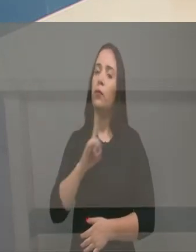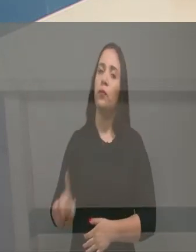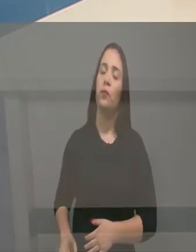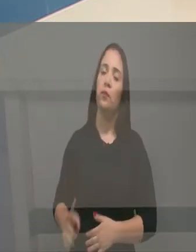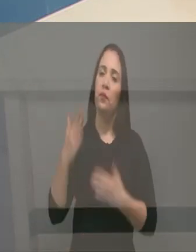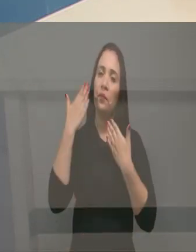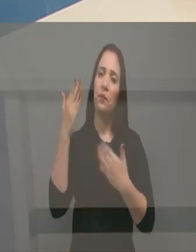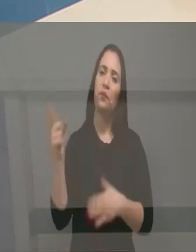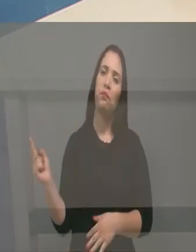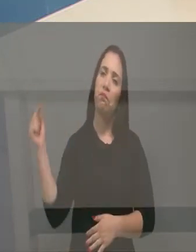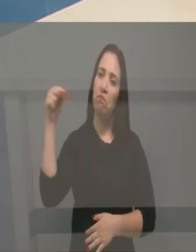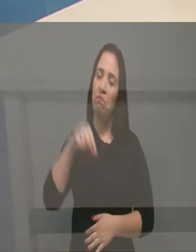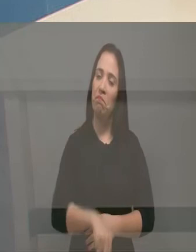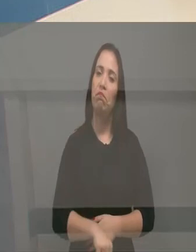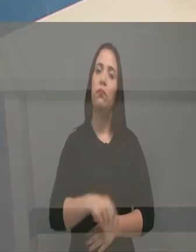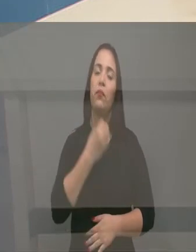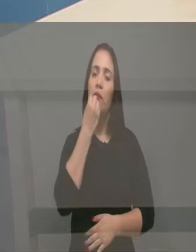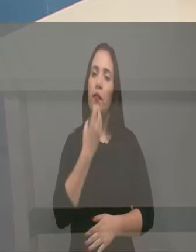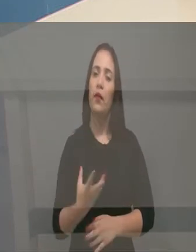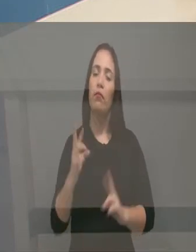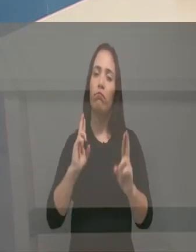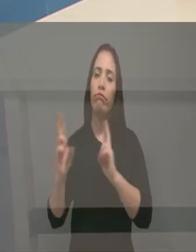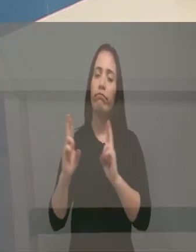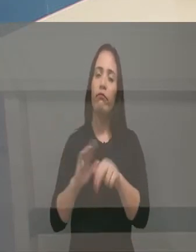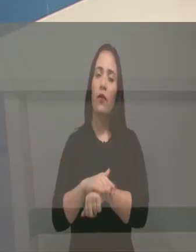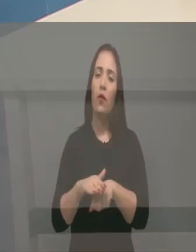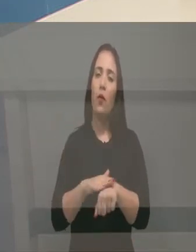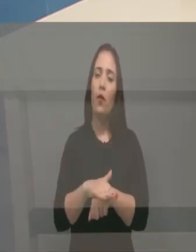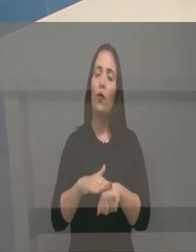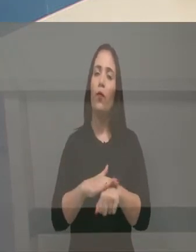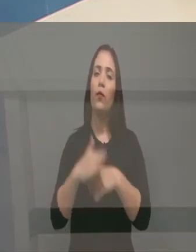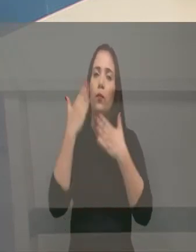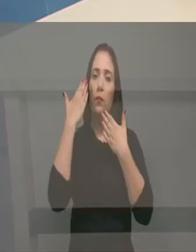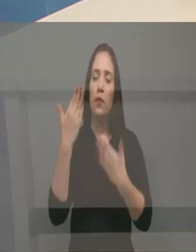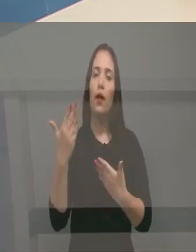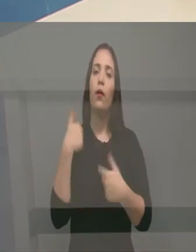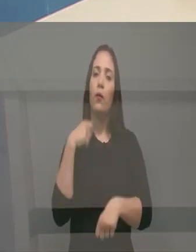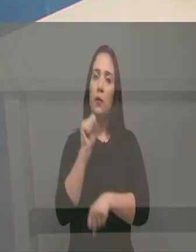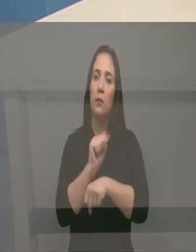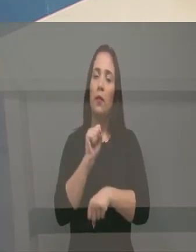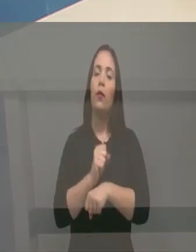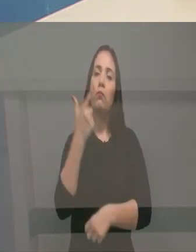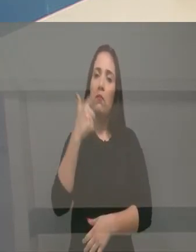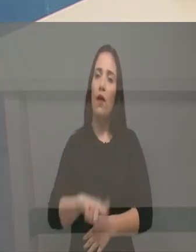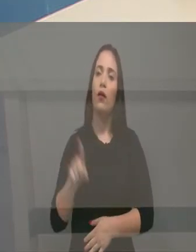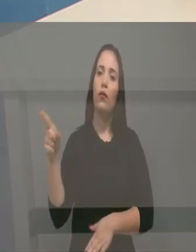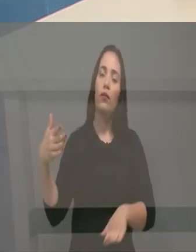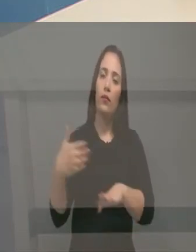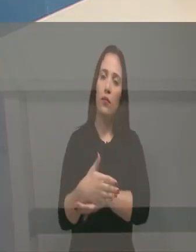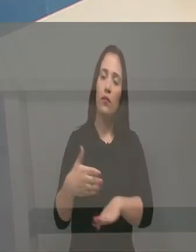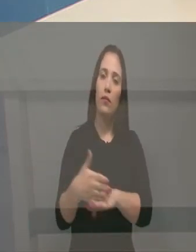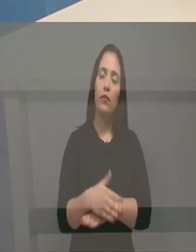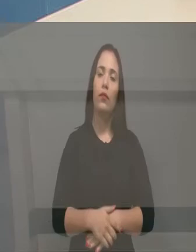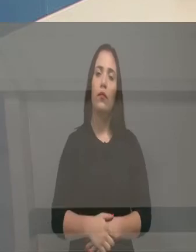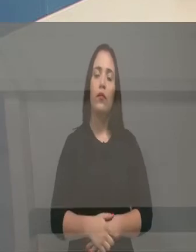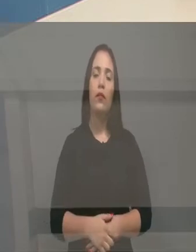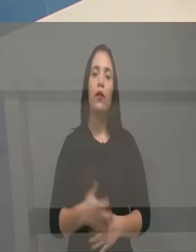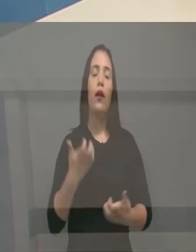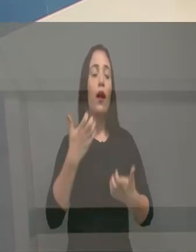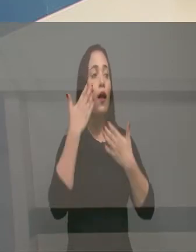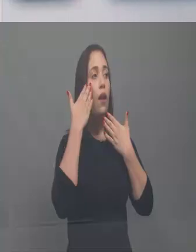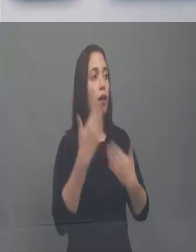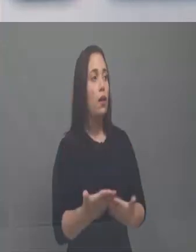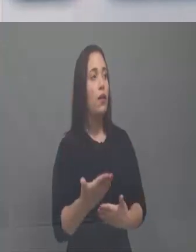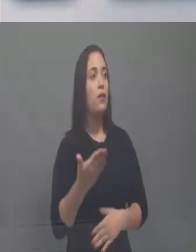aqui, foi bom, a gente falou de tudo aqui, obrigado, e eu espero o senhor aqui mais vezes. Bom, eu queria primeiro agradecer o pessoal